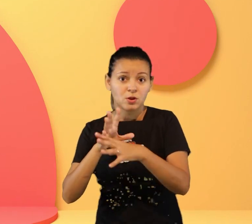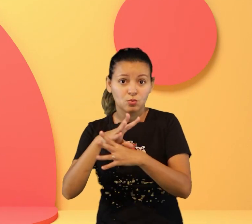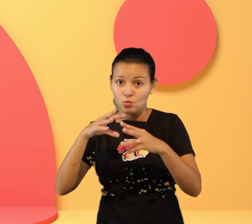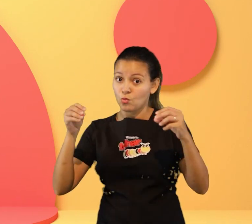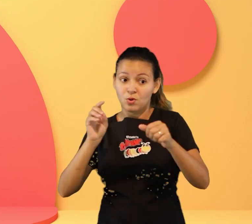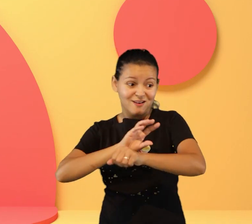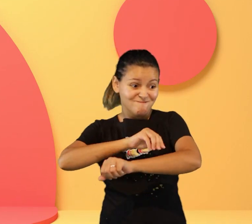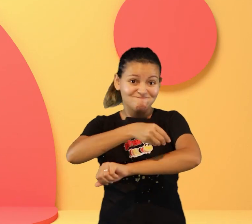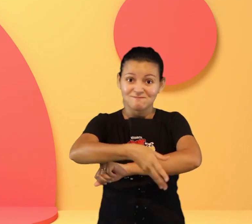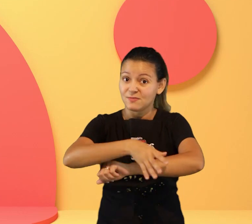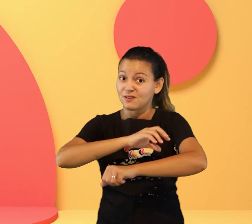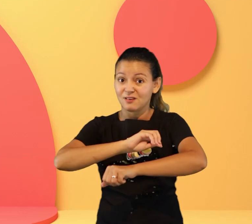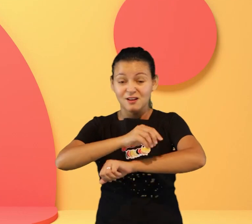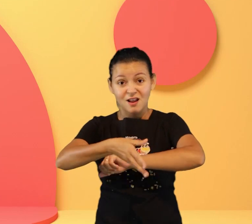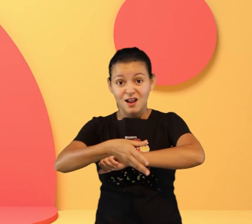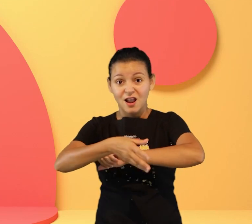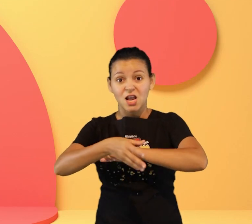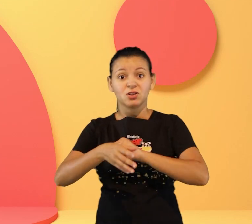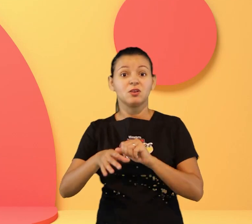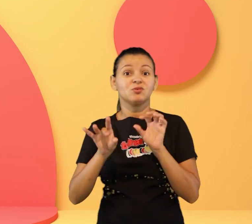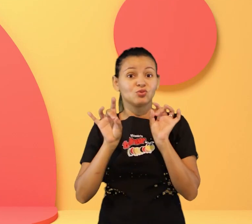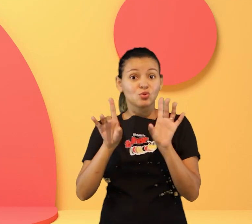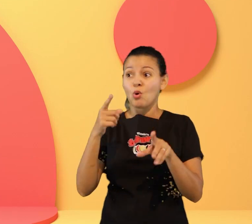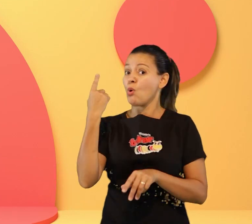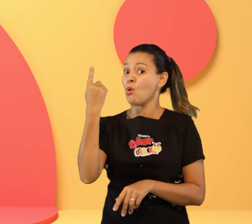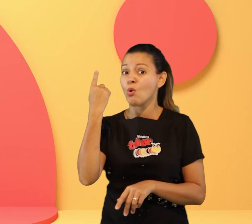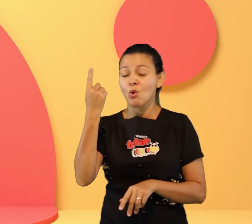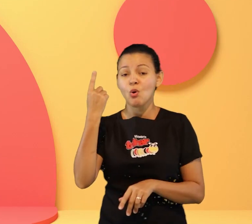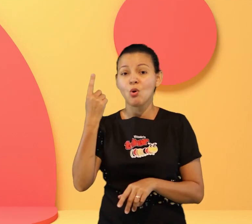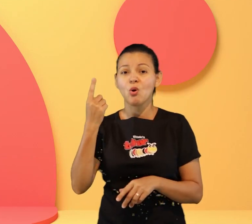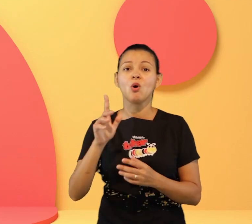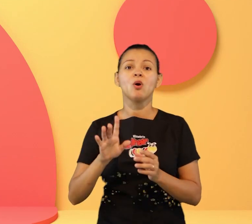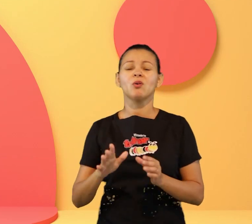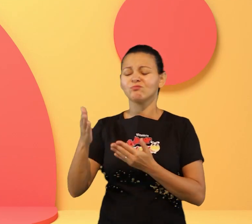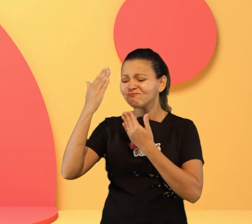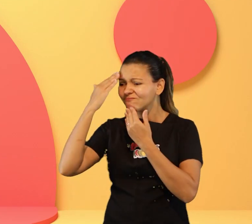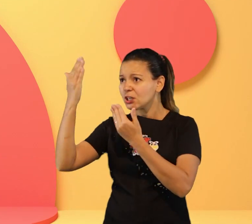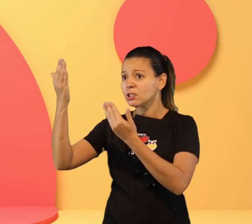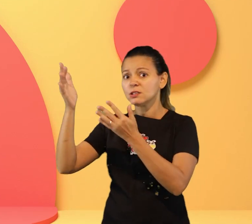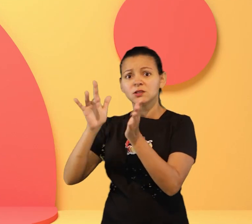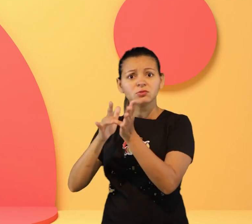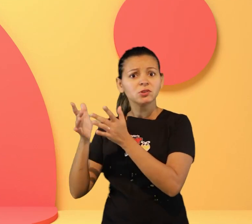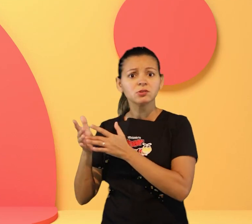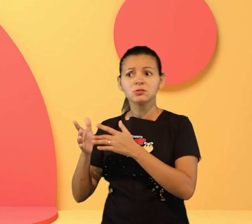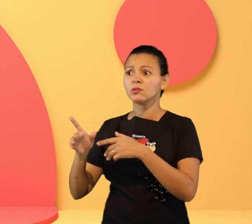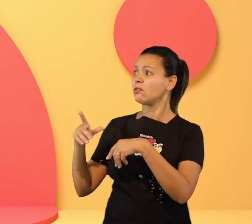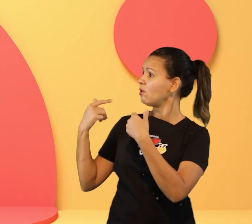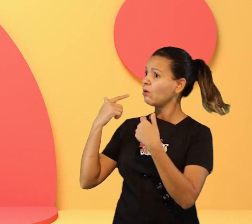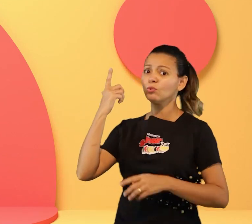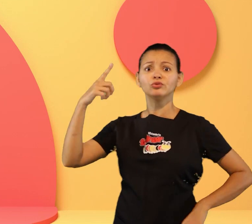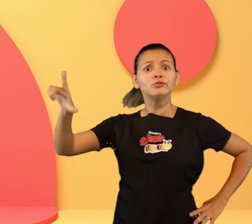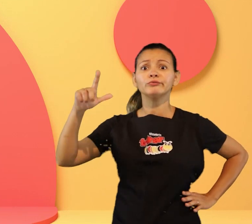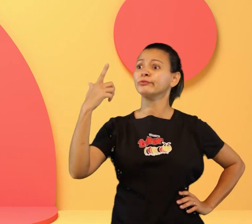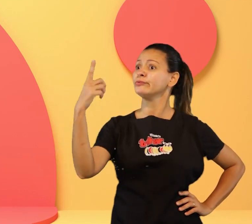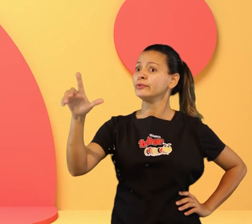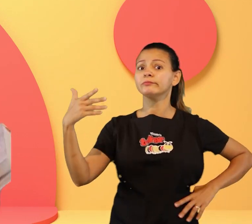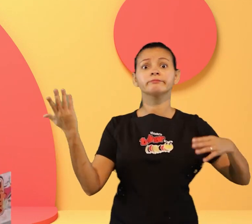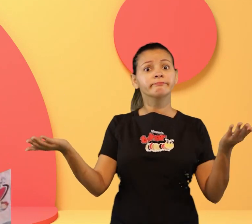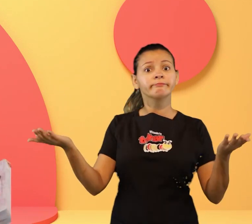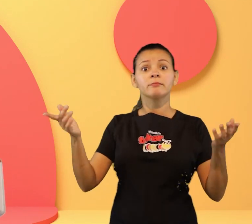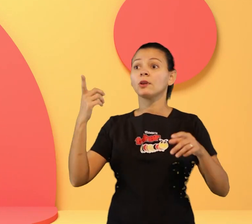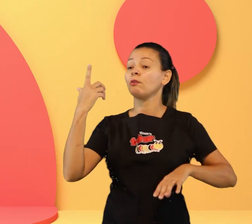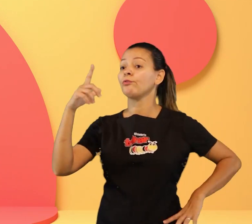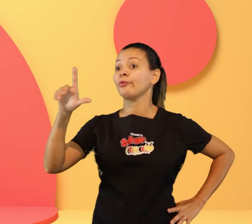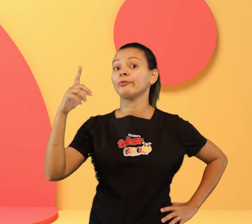a lepra era uma doença muito mas muito ruim a pessoa que tinha lepra ela tinha que ficar isolada ela não podia